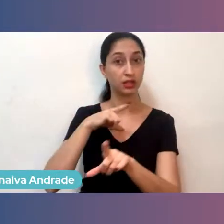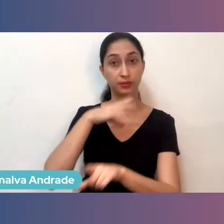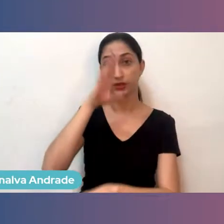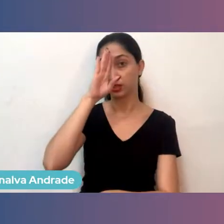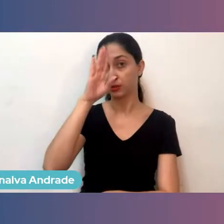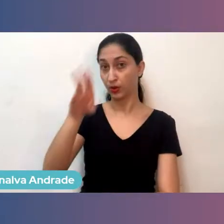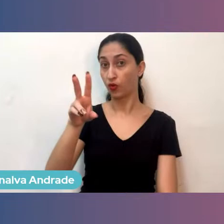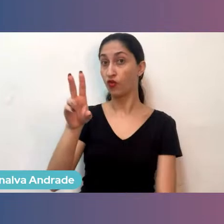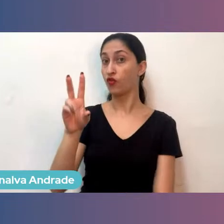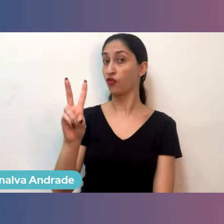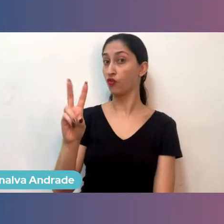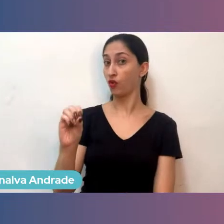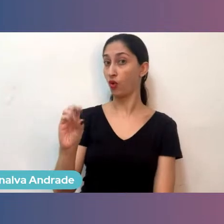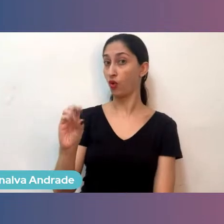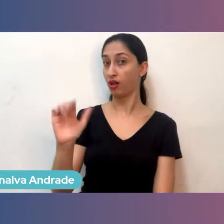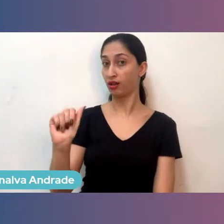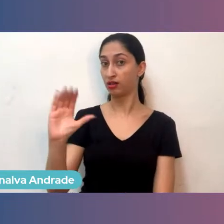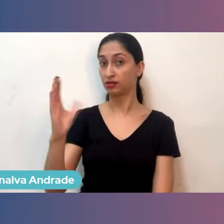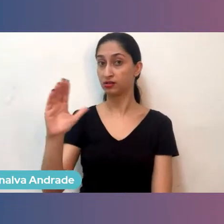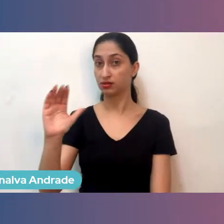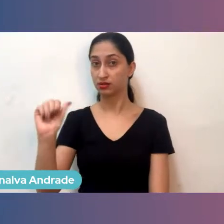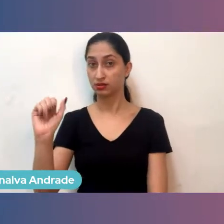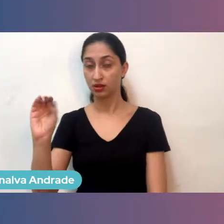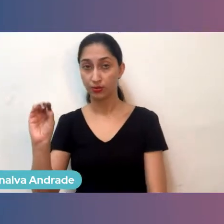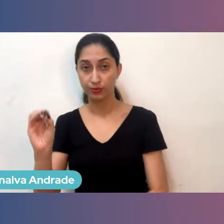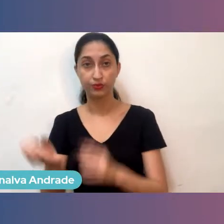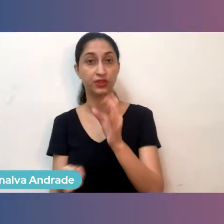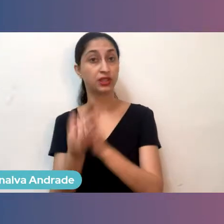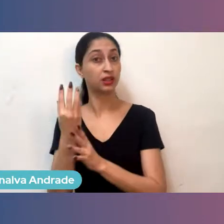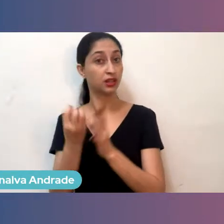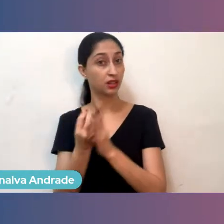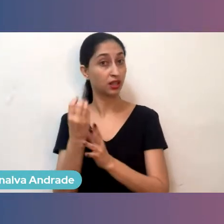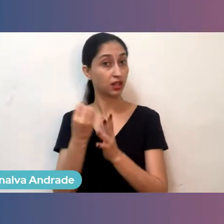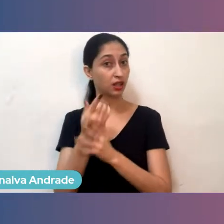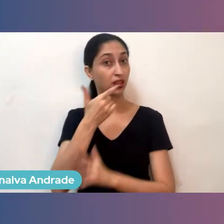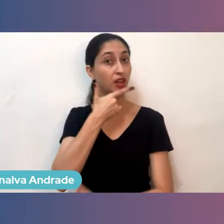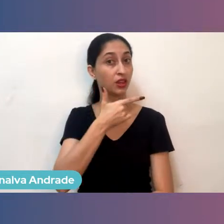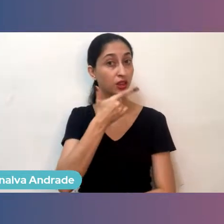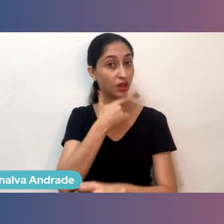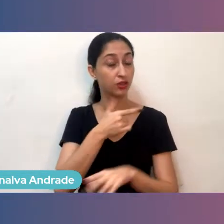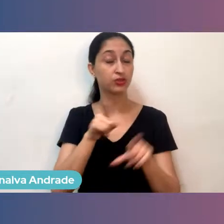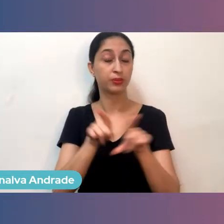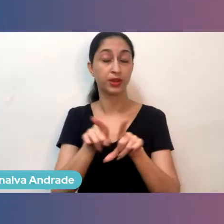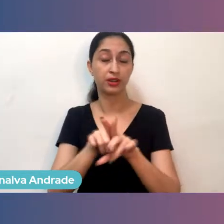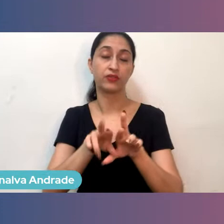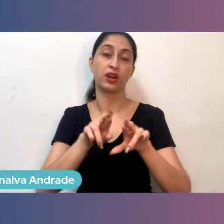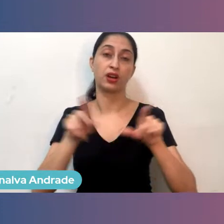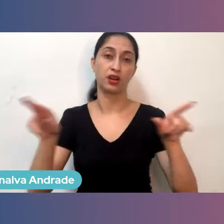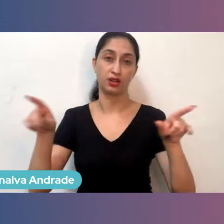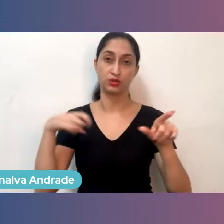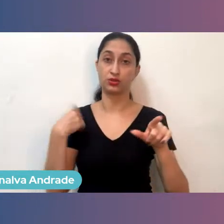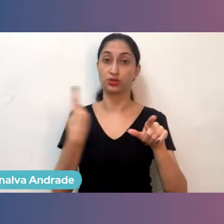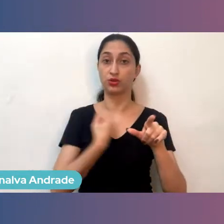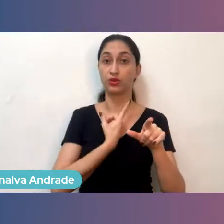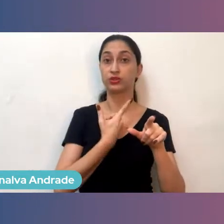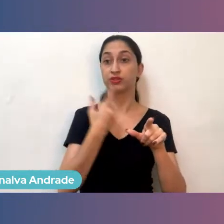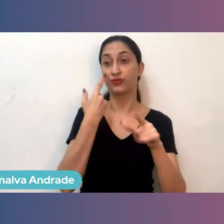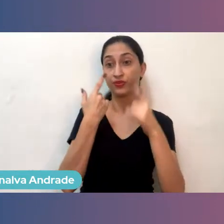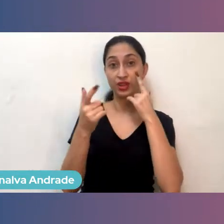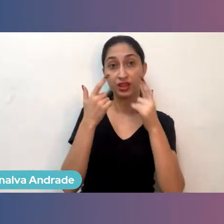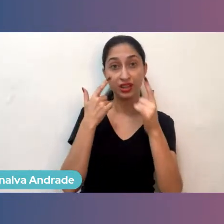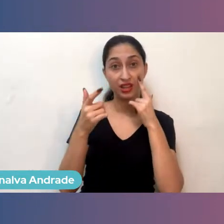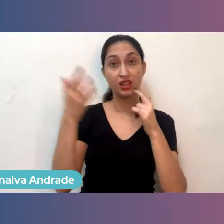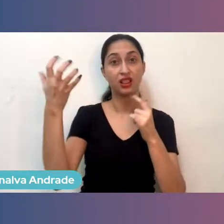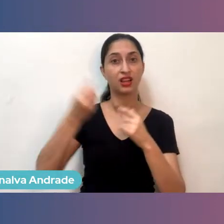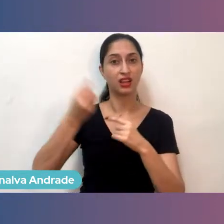vocação quanto à produção de queijos e derivados. É uma das maiores bacias leiteiras